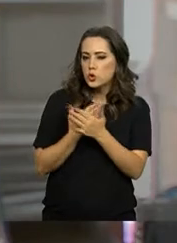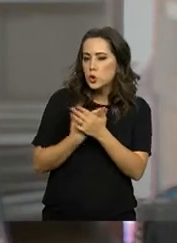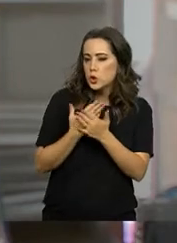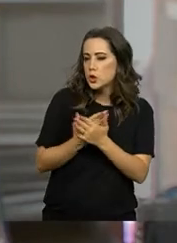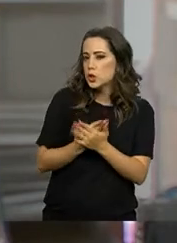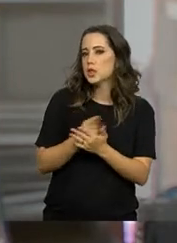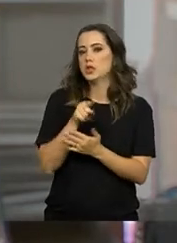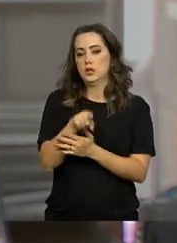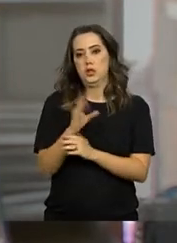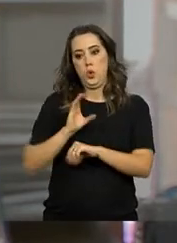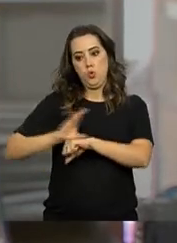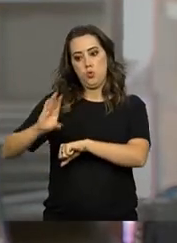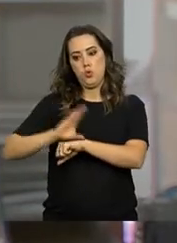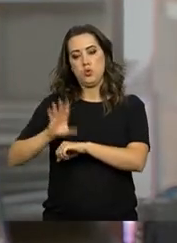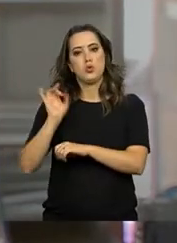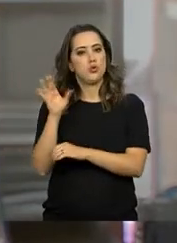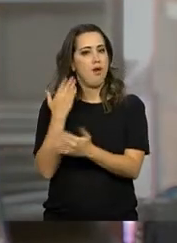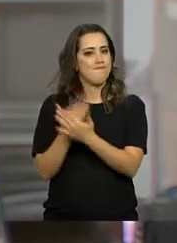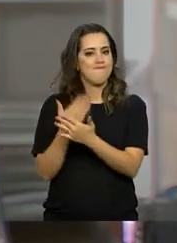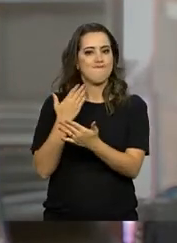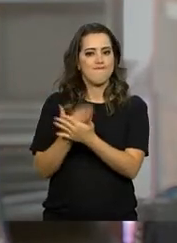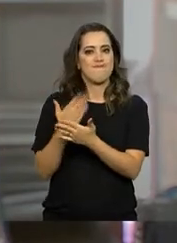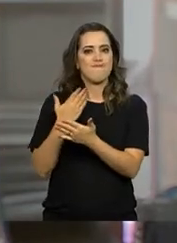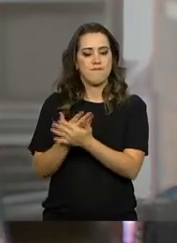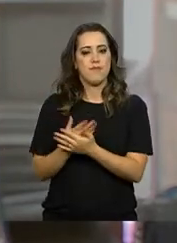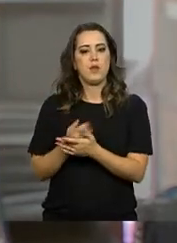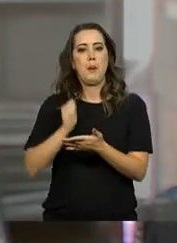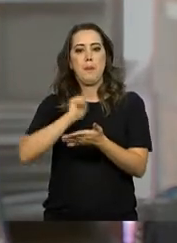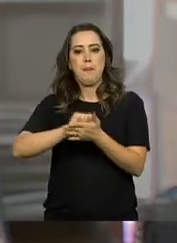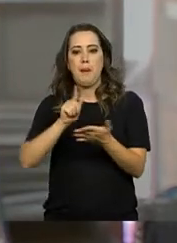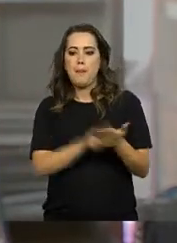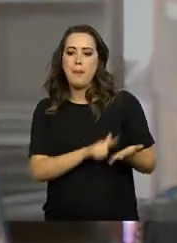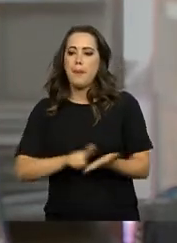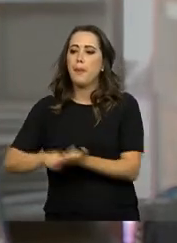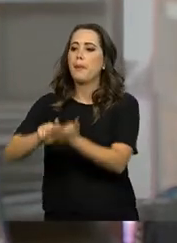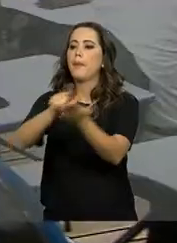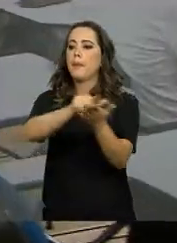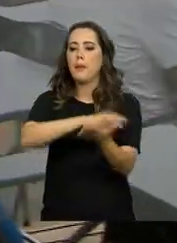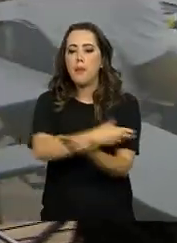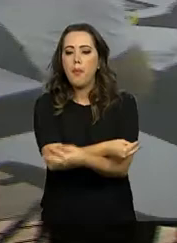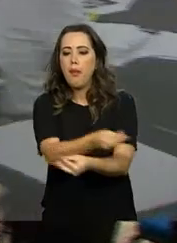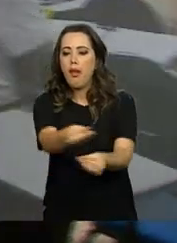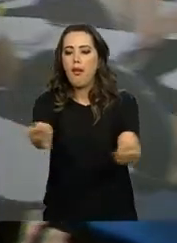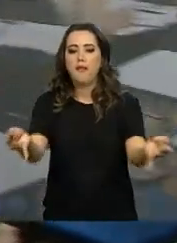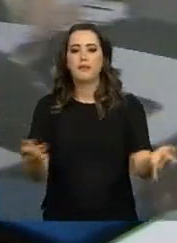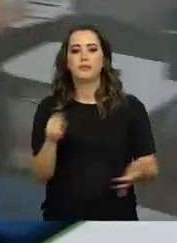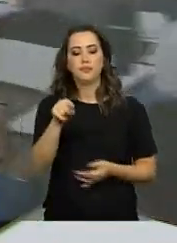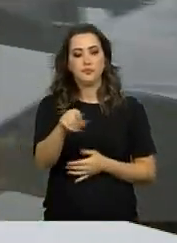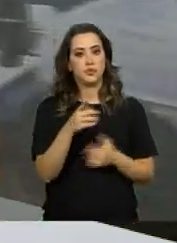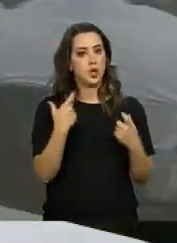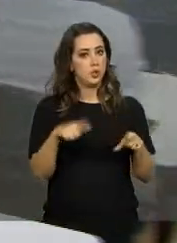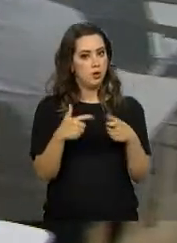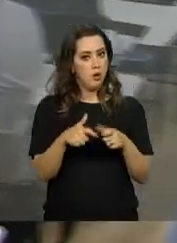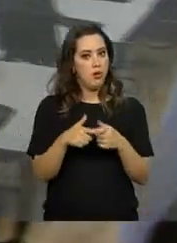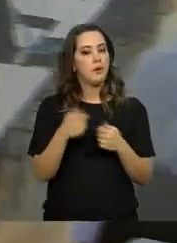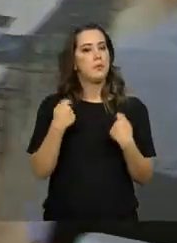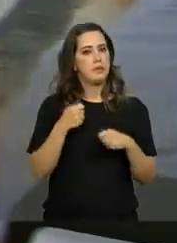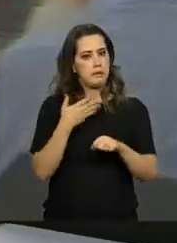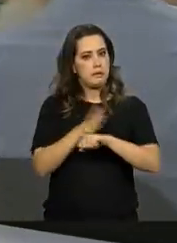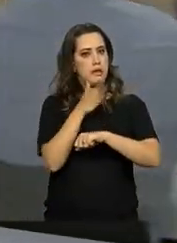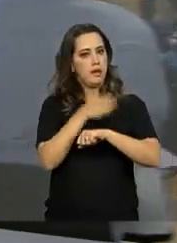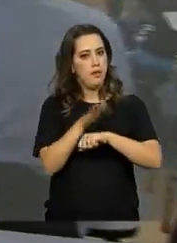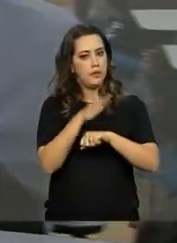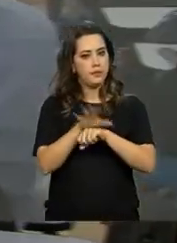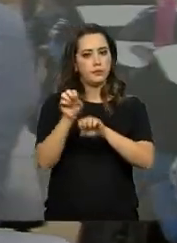chego do curso e é só estudo. É papéis para todo lado. Nesse cursinho, muita prática e